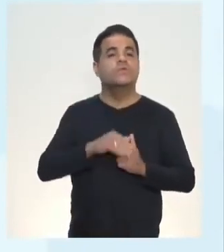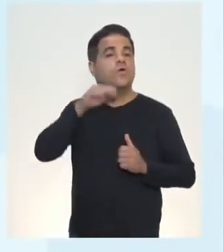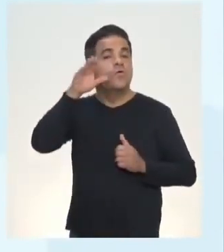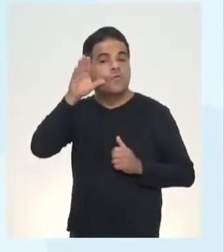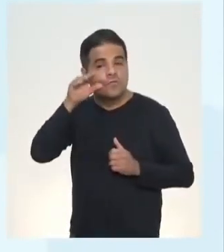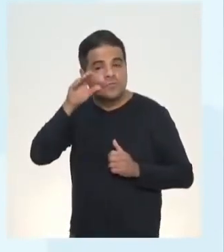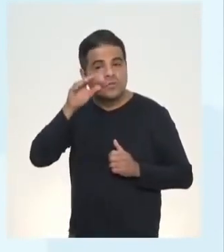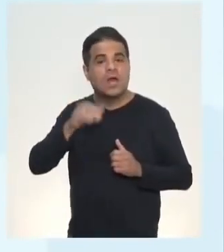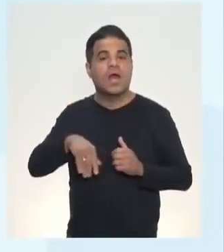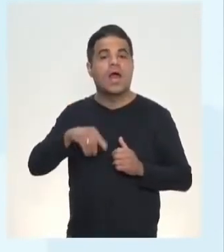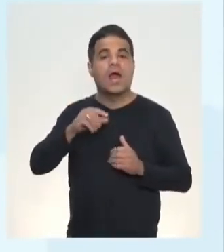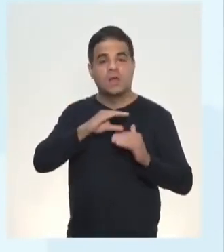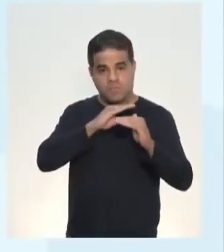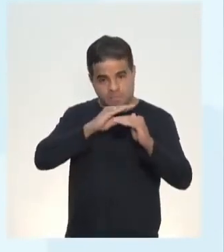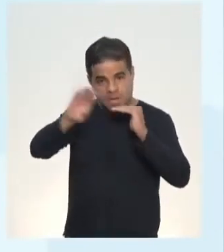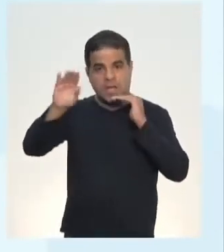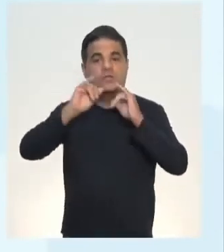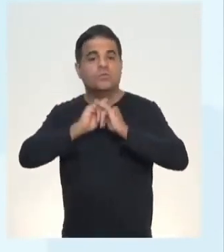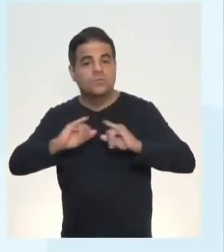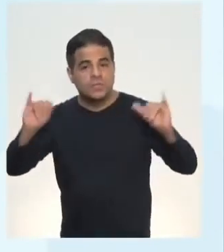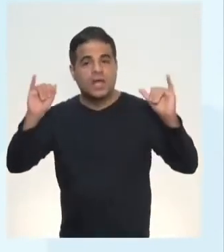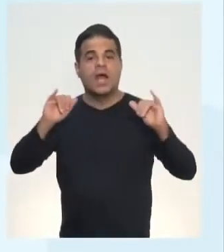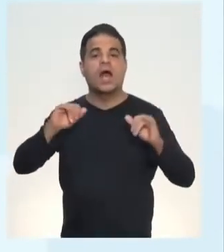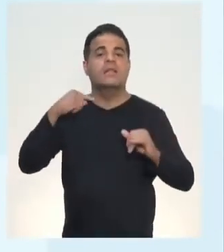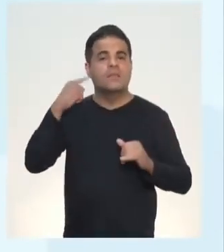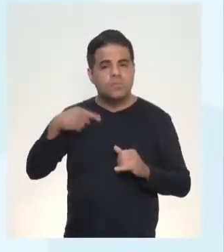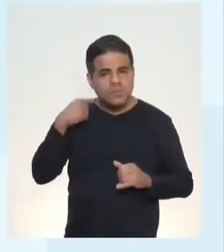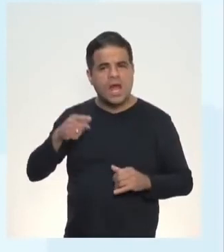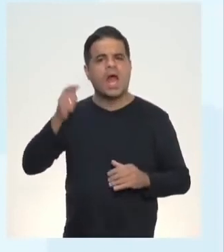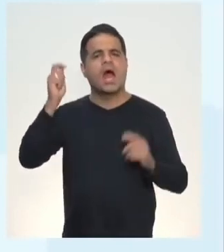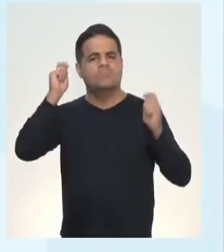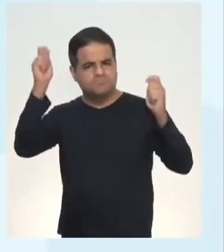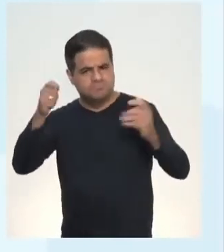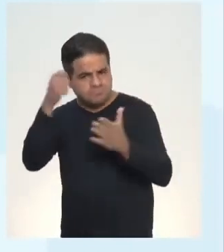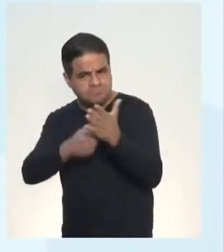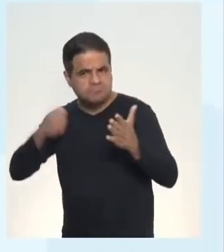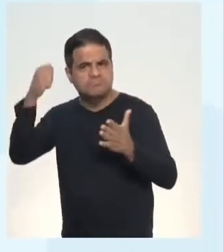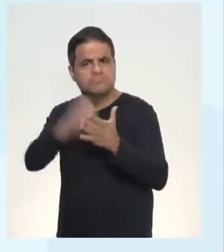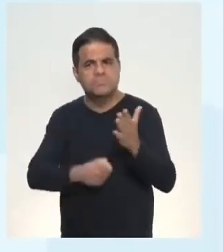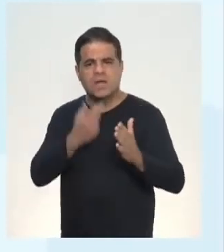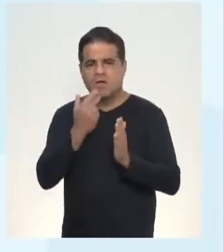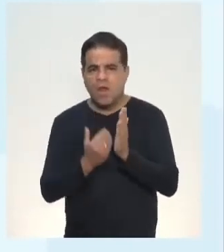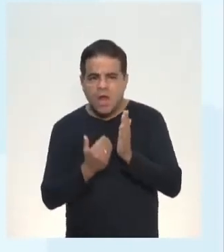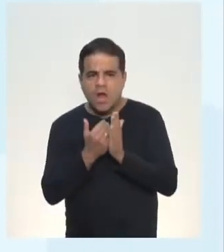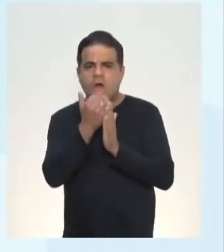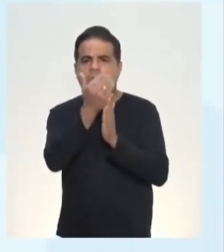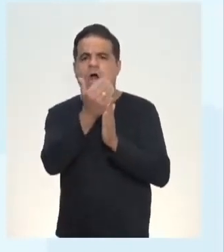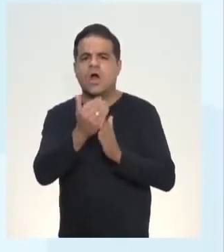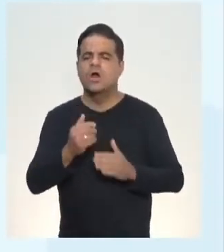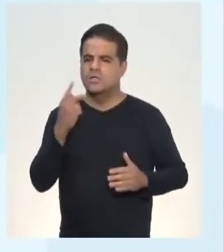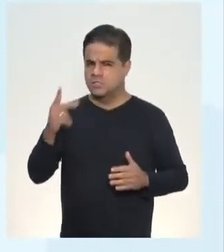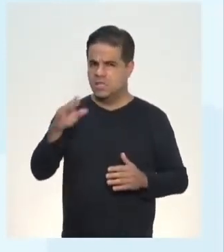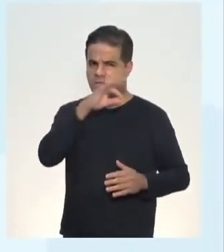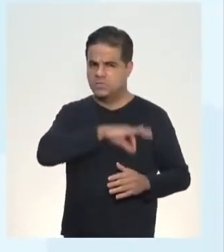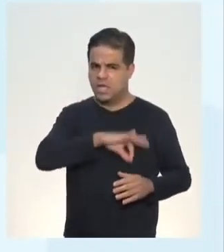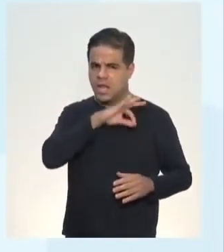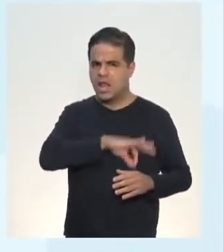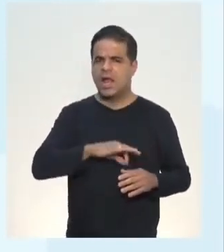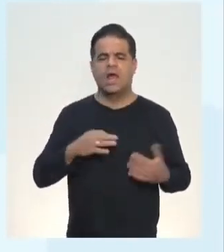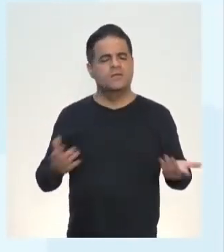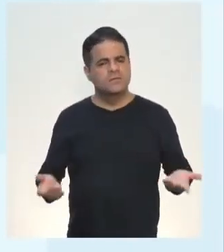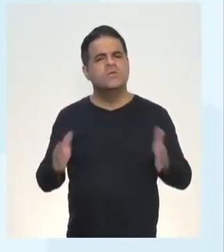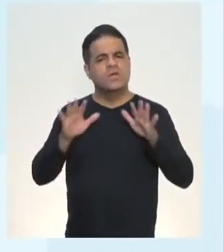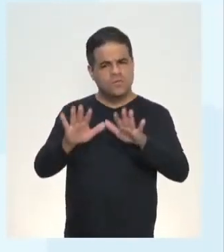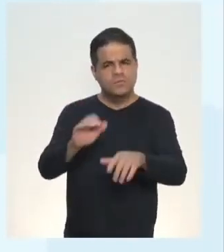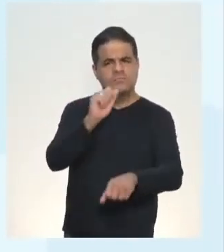Funcionários mandam comunicado a deputados protestando contra o aumento de seus salários. Eu vou